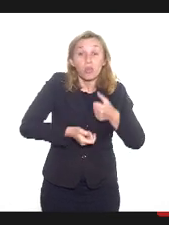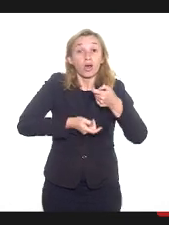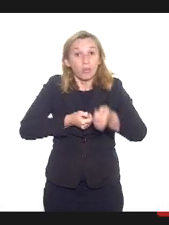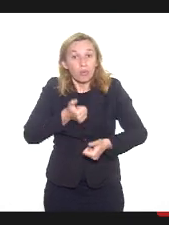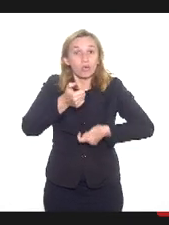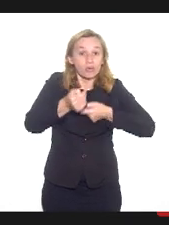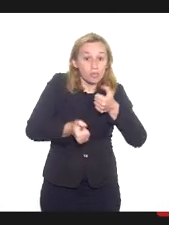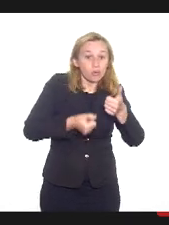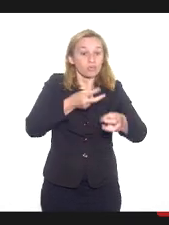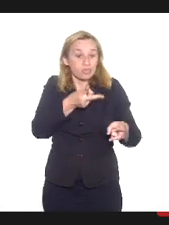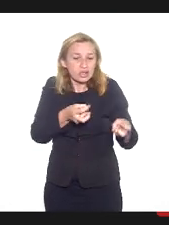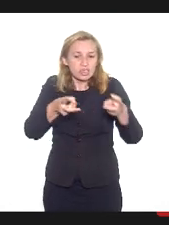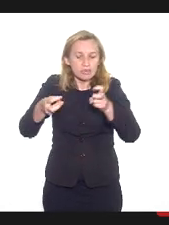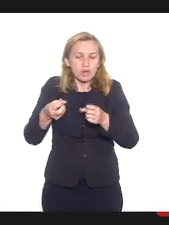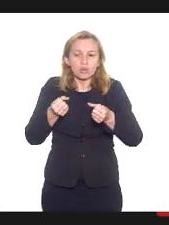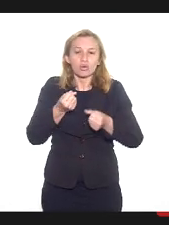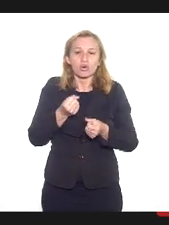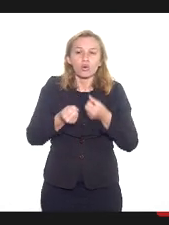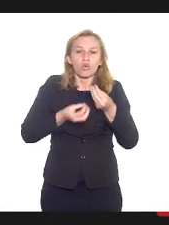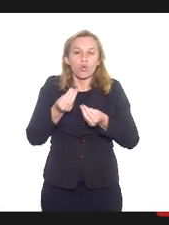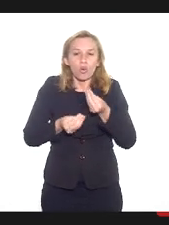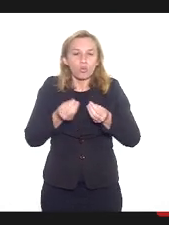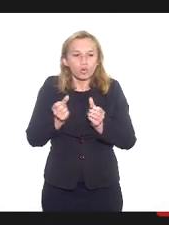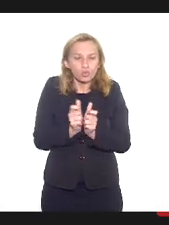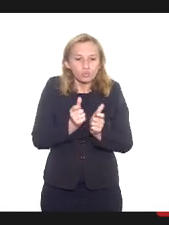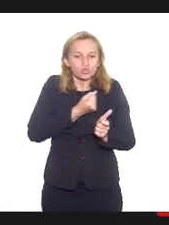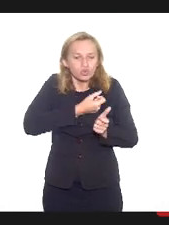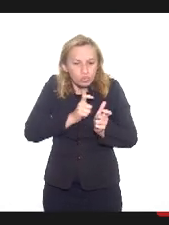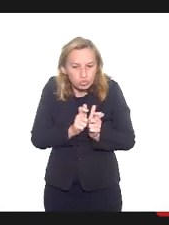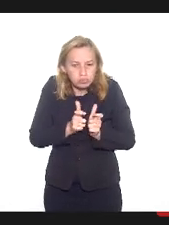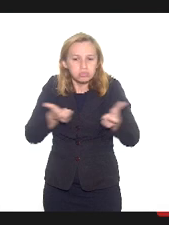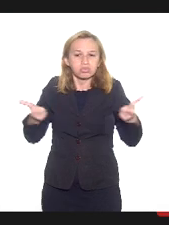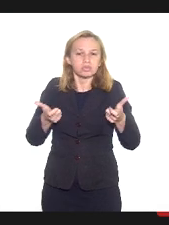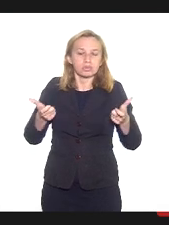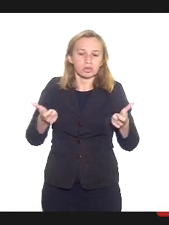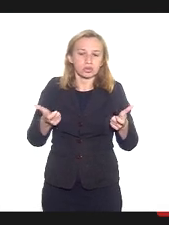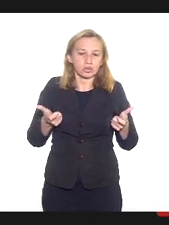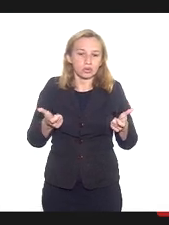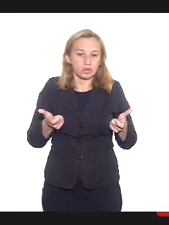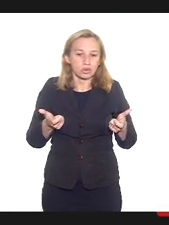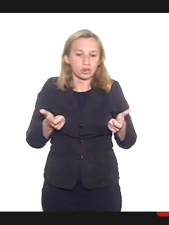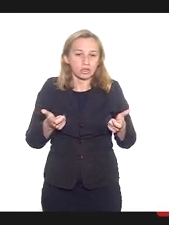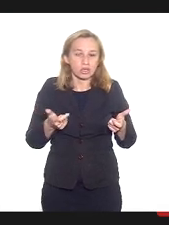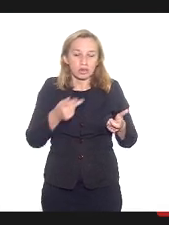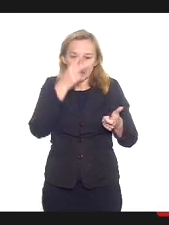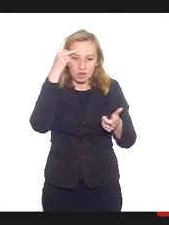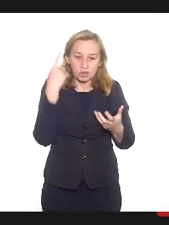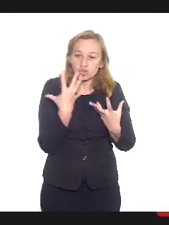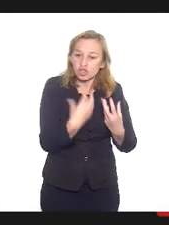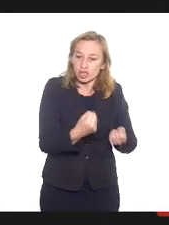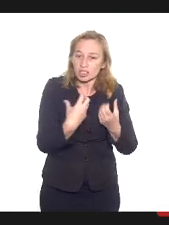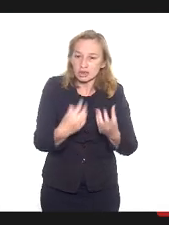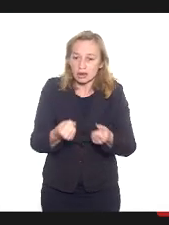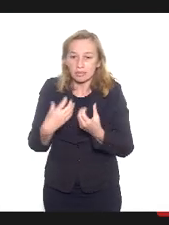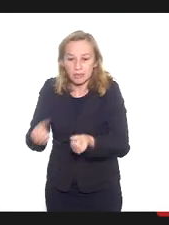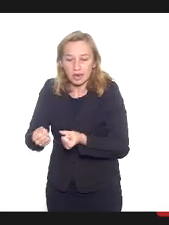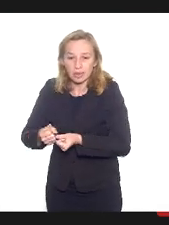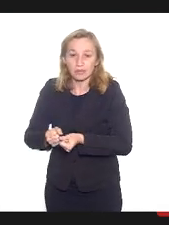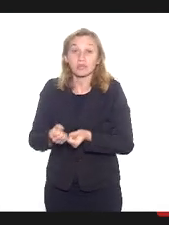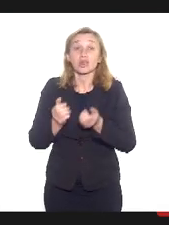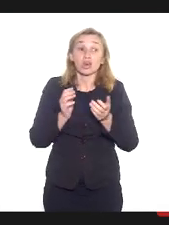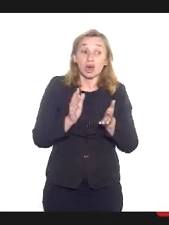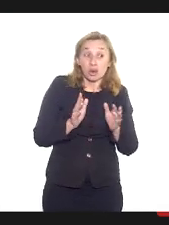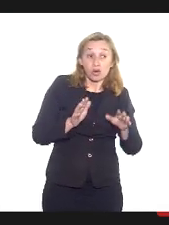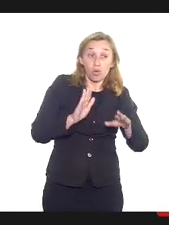percebendo como aumentou a resistência, tanto que a gente foi acabando buscando nichos específicos para fazer a distribuição,